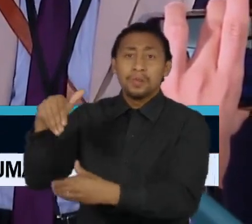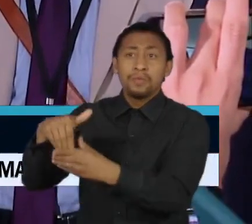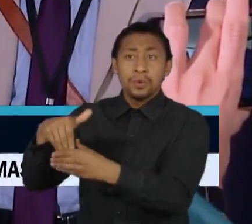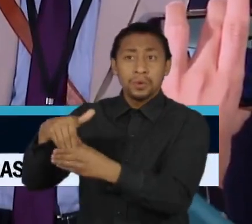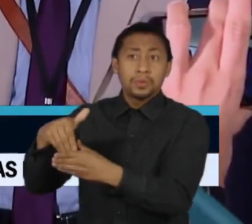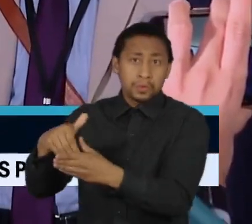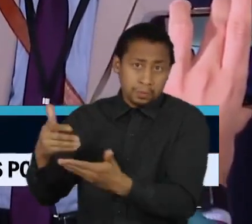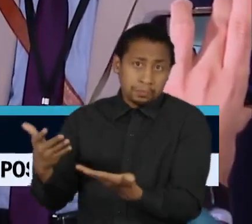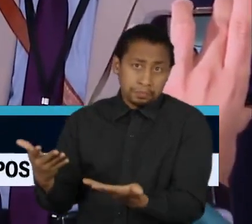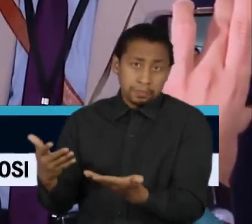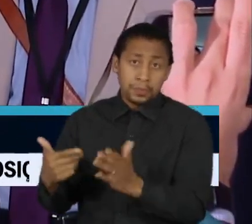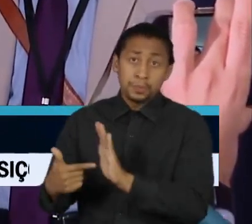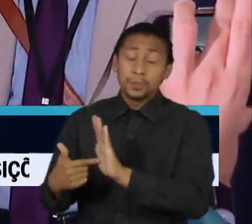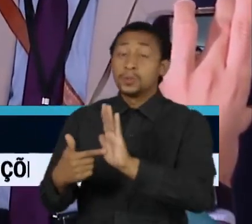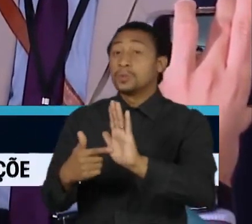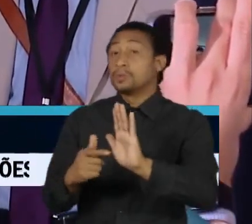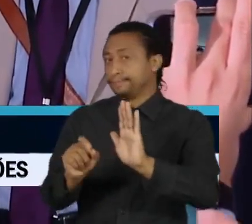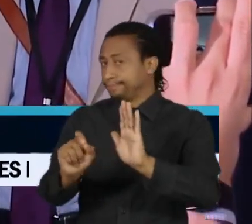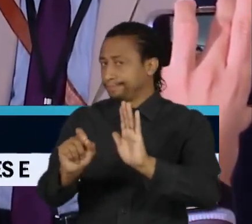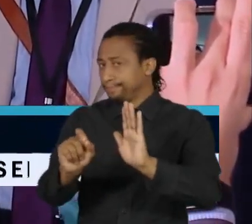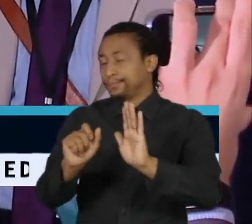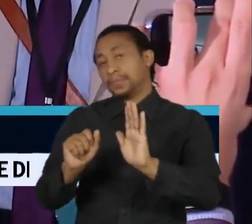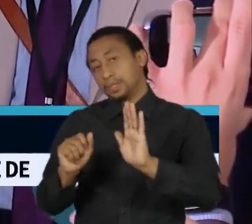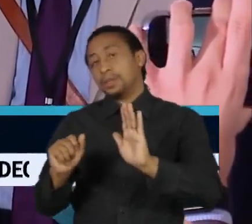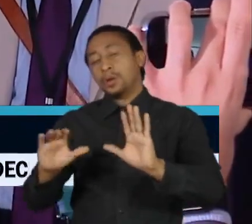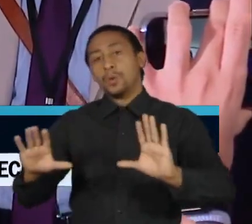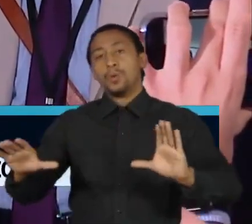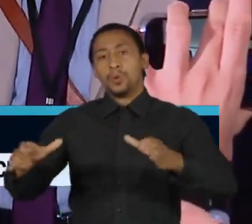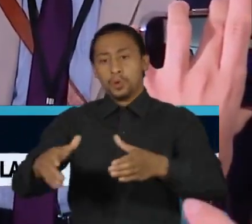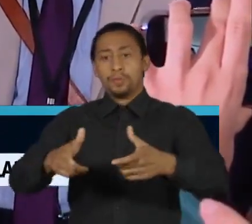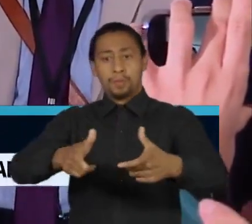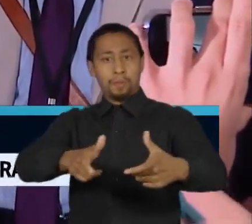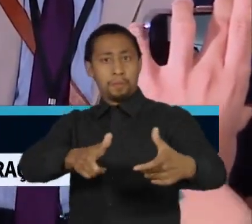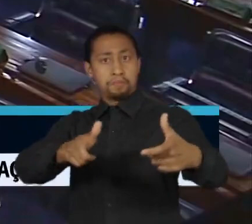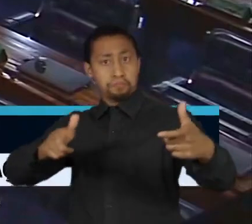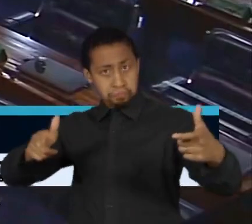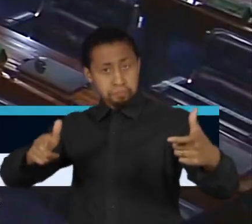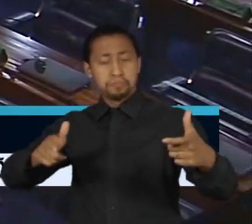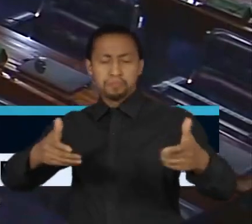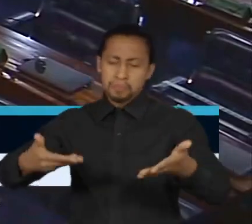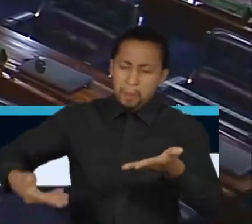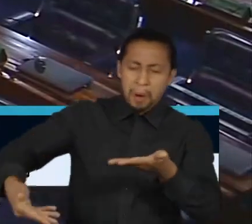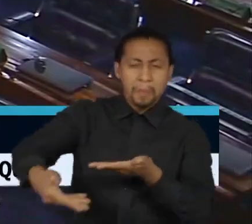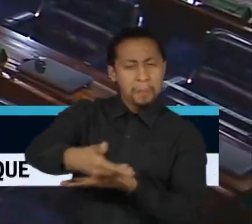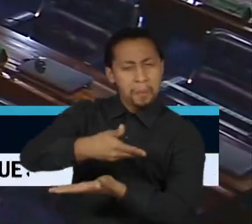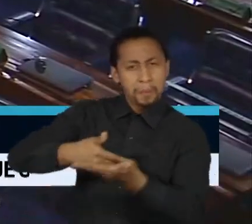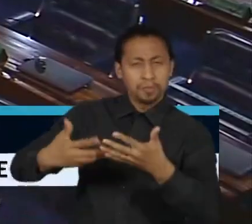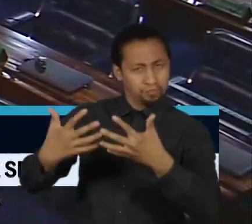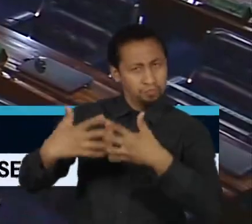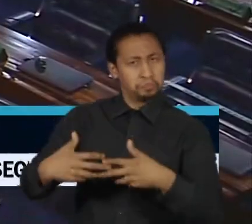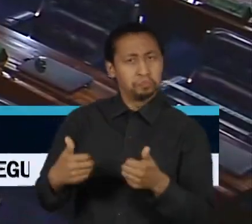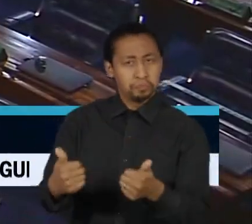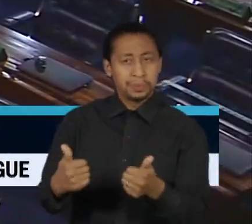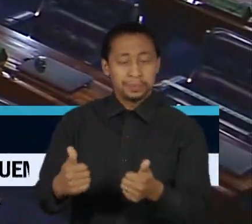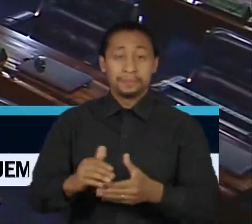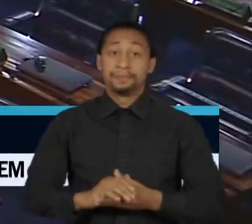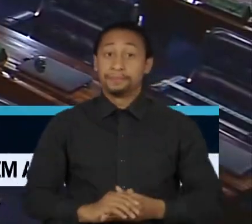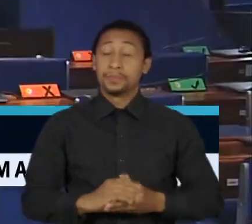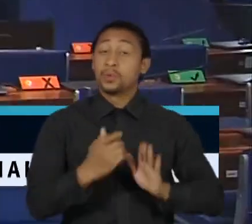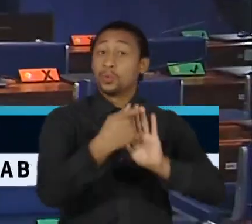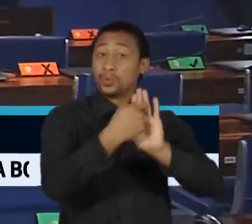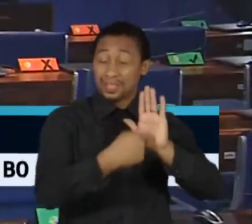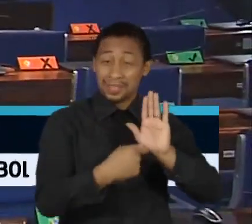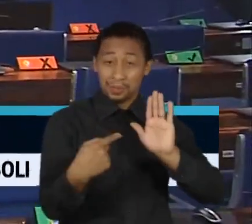demonstração de que o que nós chamamos de frente ampla está funcionando. A única parte do texto que voltou ao